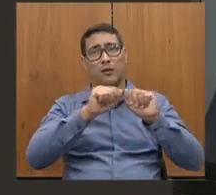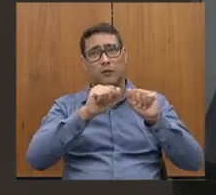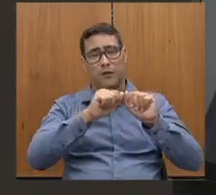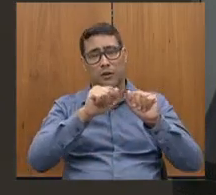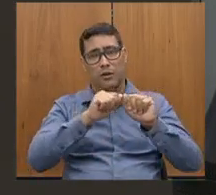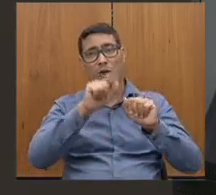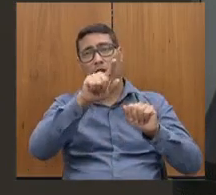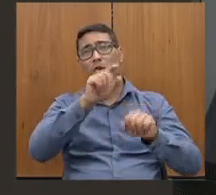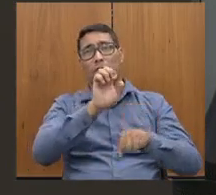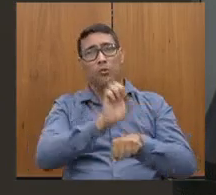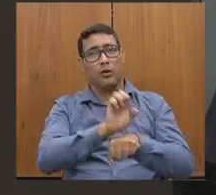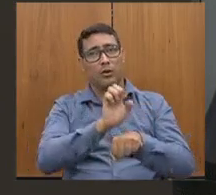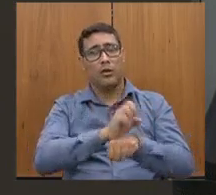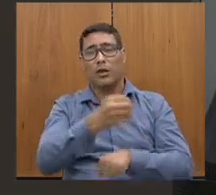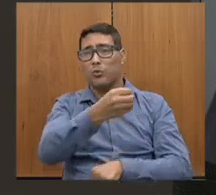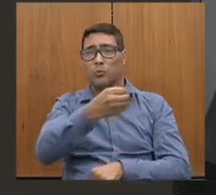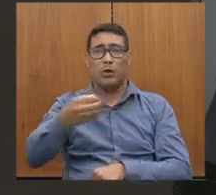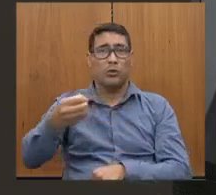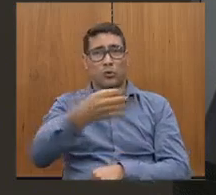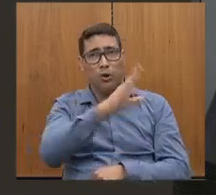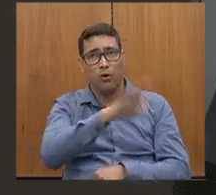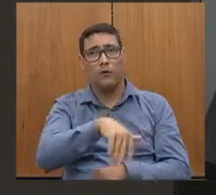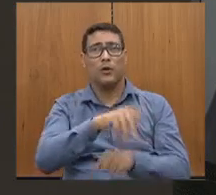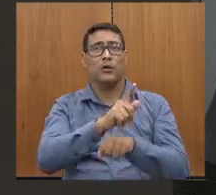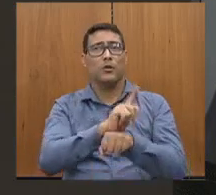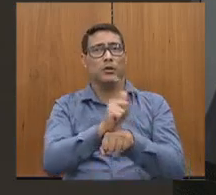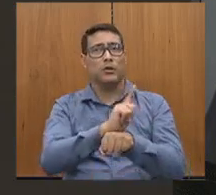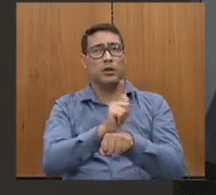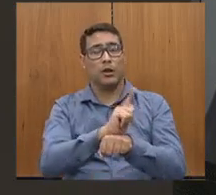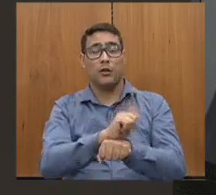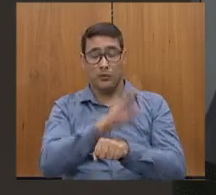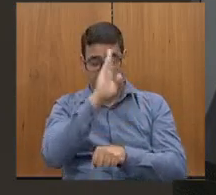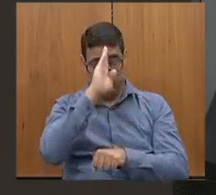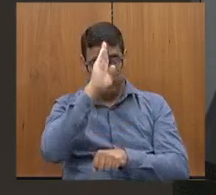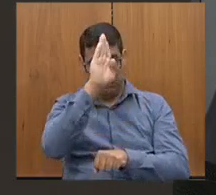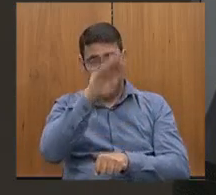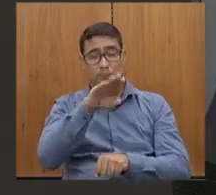Estado uma nova gestão e uma gestão diferente.